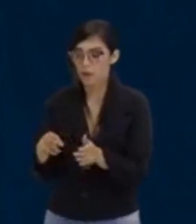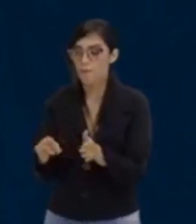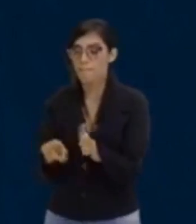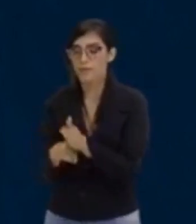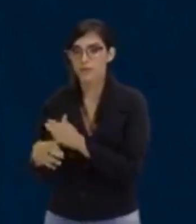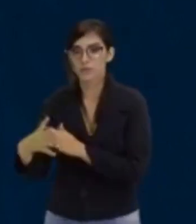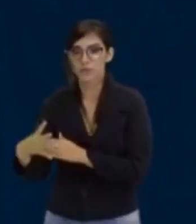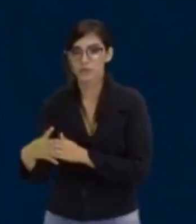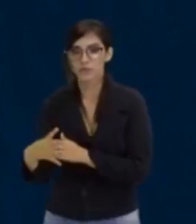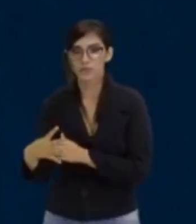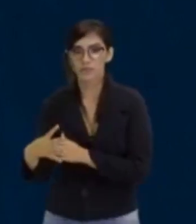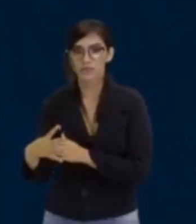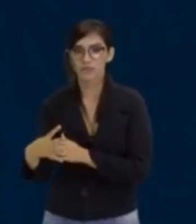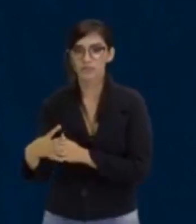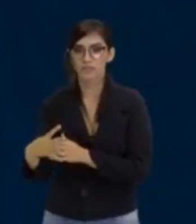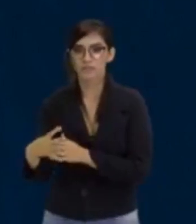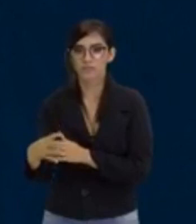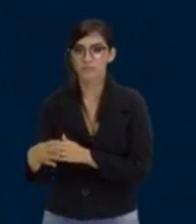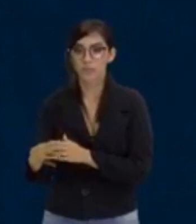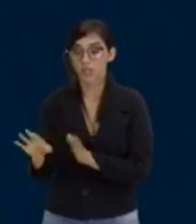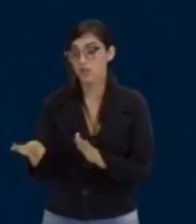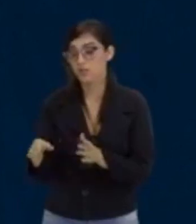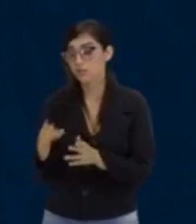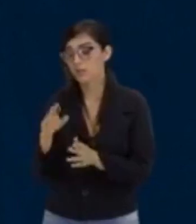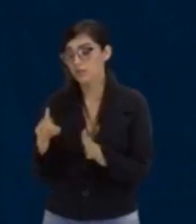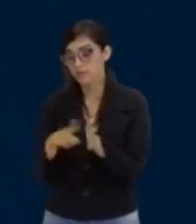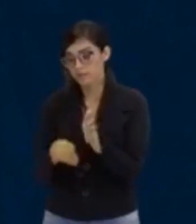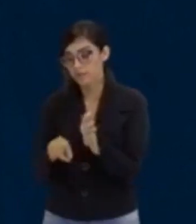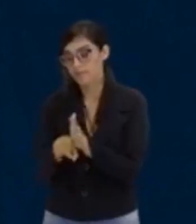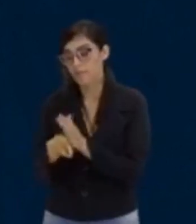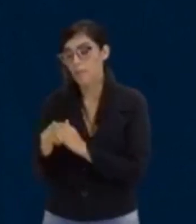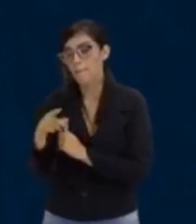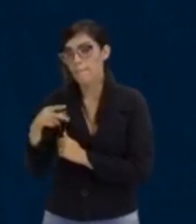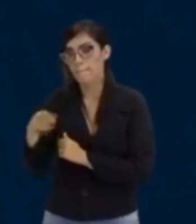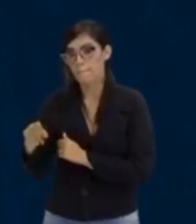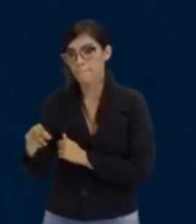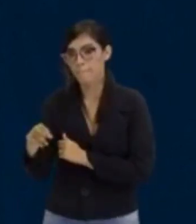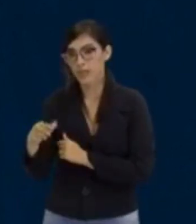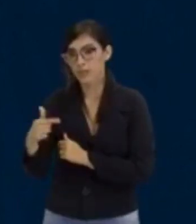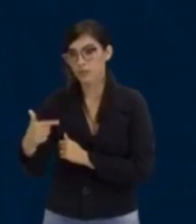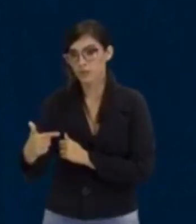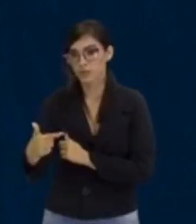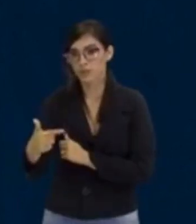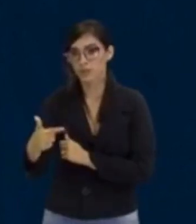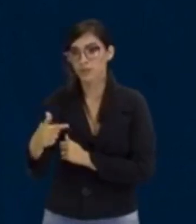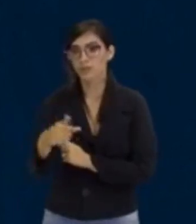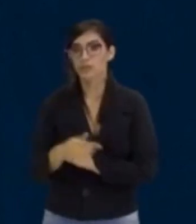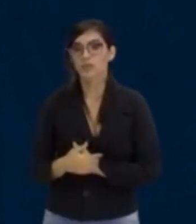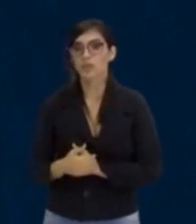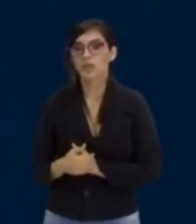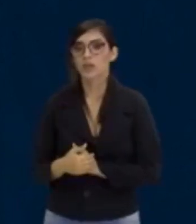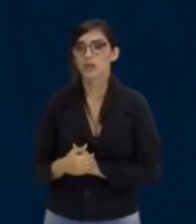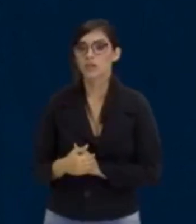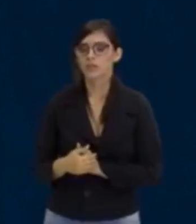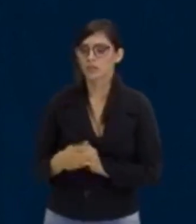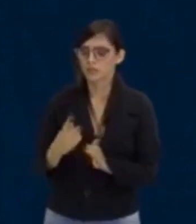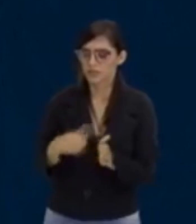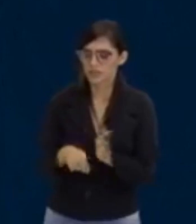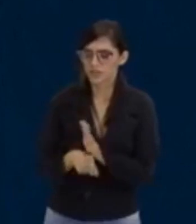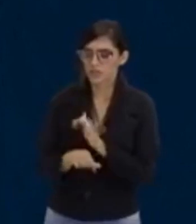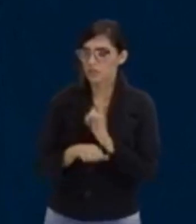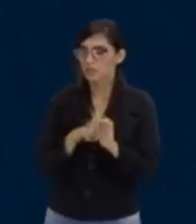Dividido por 2 vai ser o quê? Menos 2. E aqui, aí na subtração ele muda? Também não.